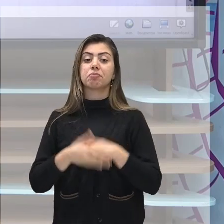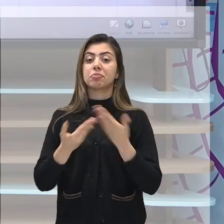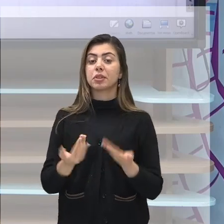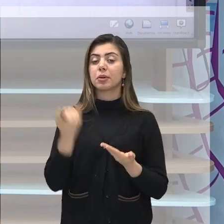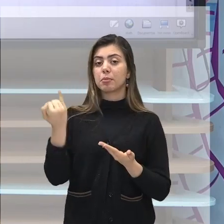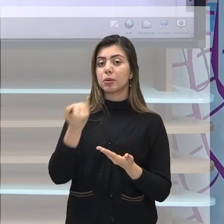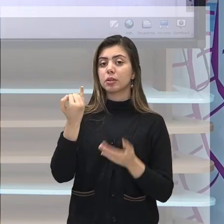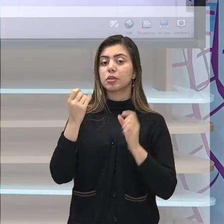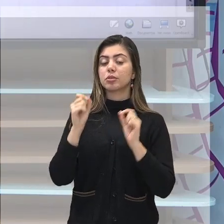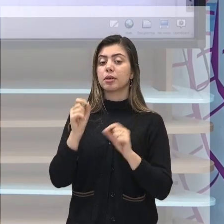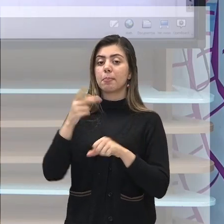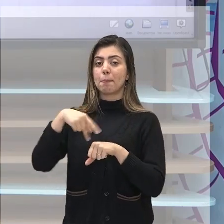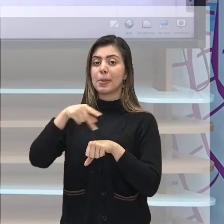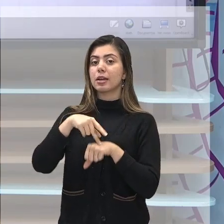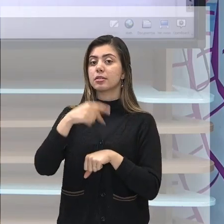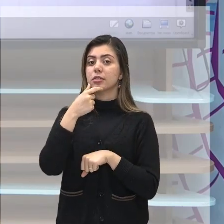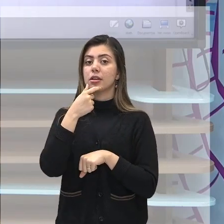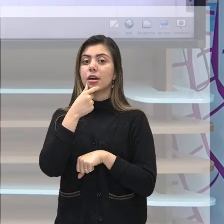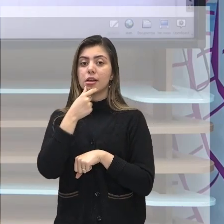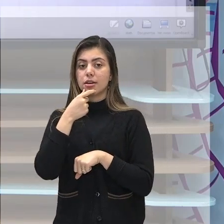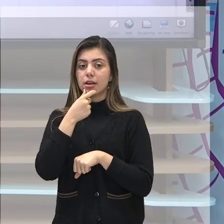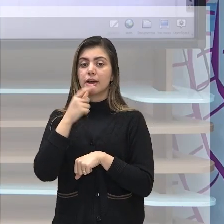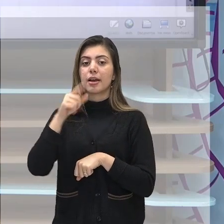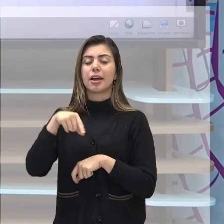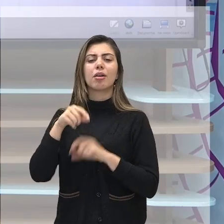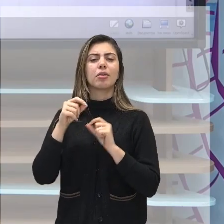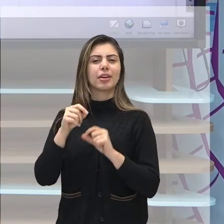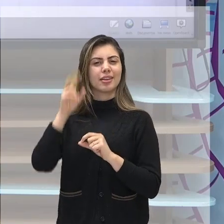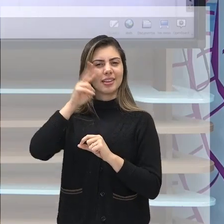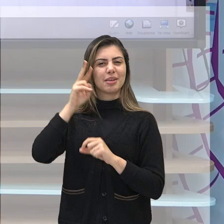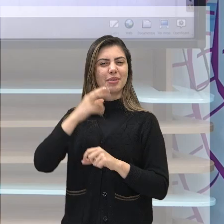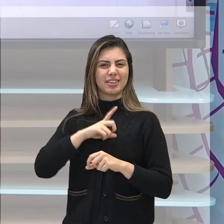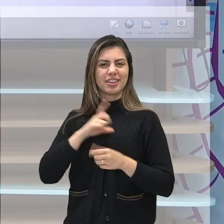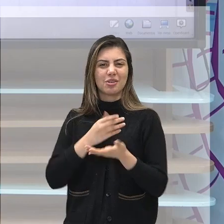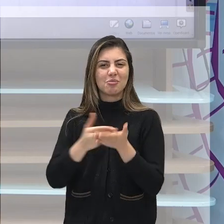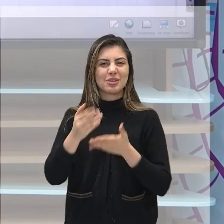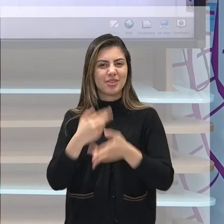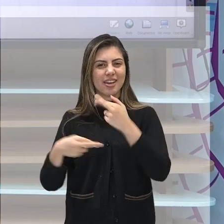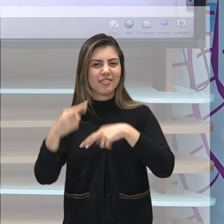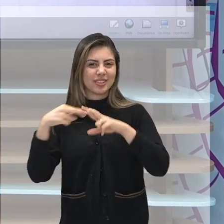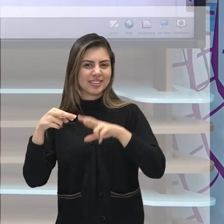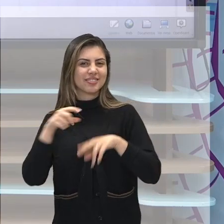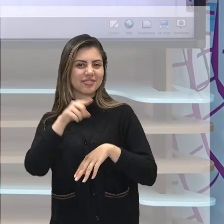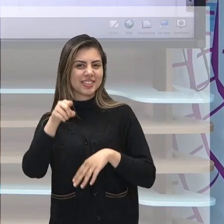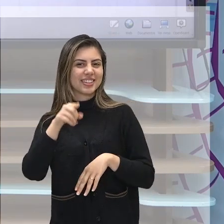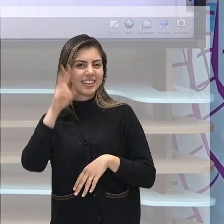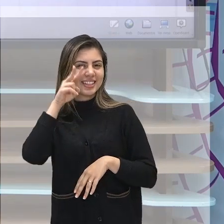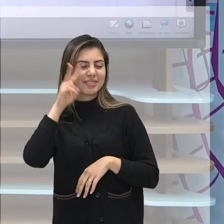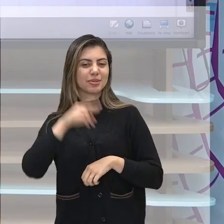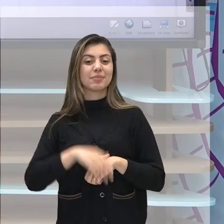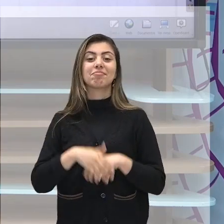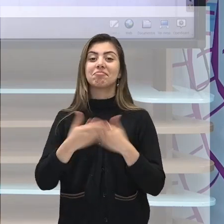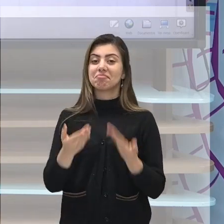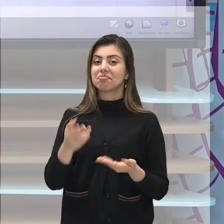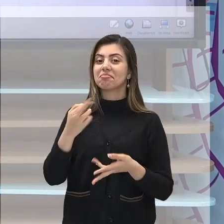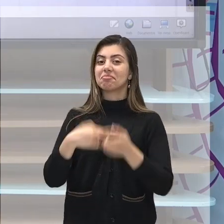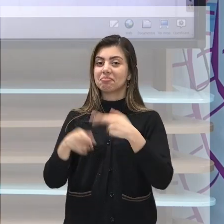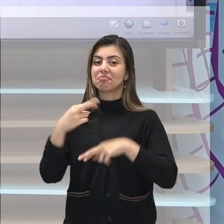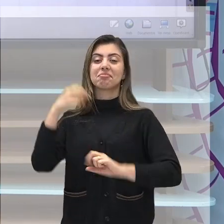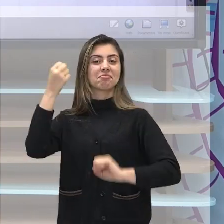Inglaterra, que é o berço de qual revolução? Tenho certeza que você falou aí. Revolução Industrial.